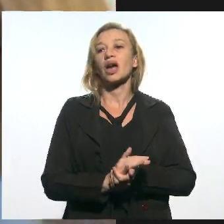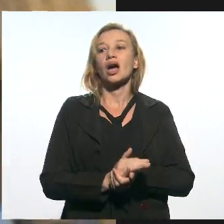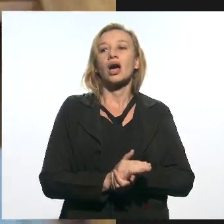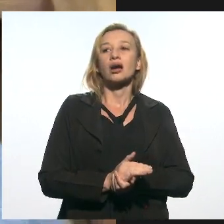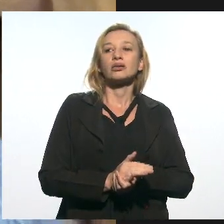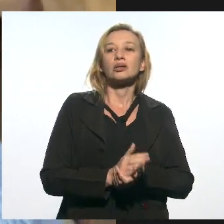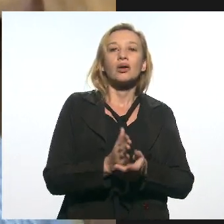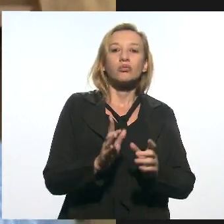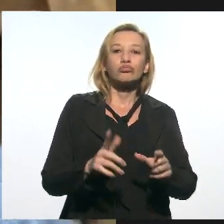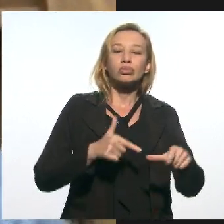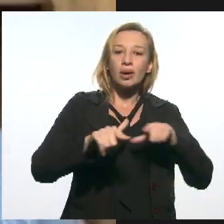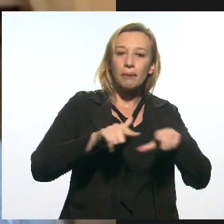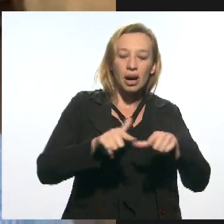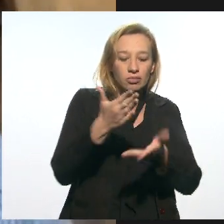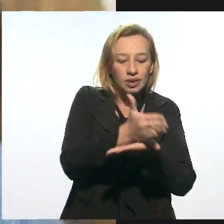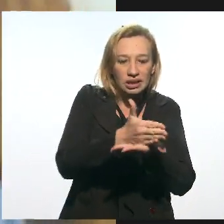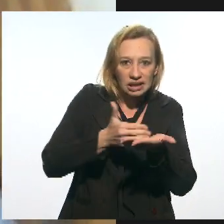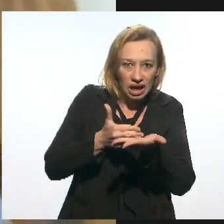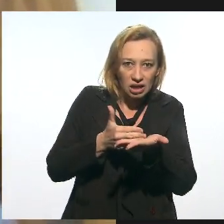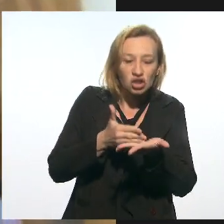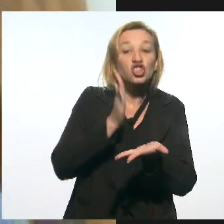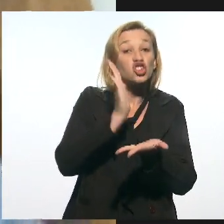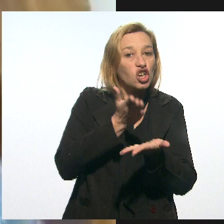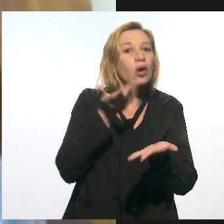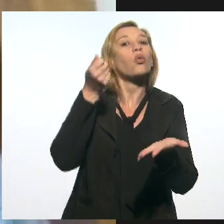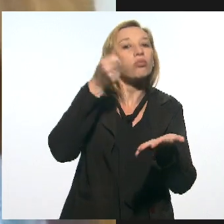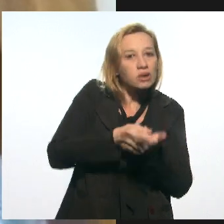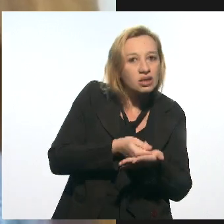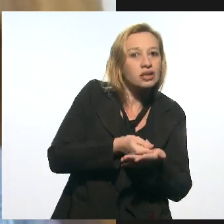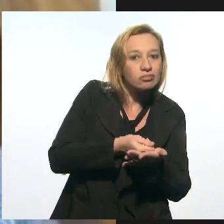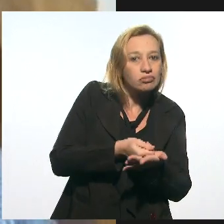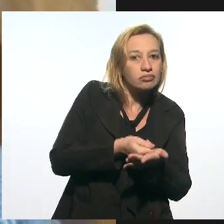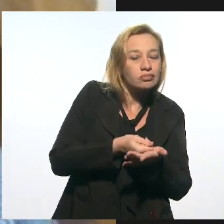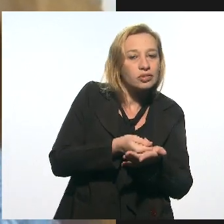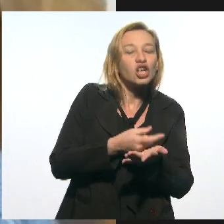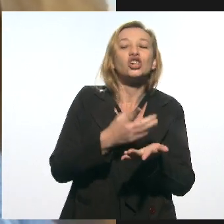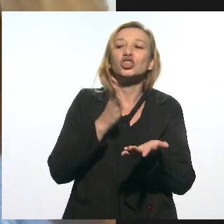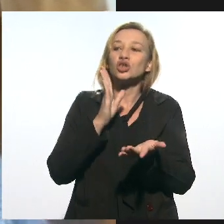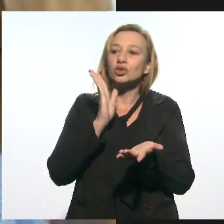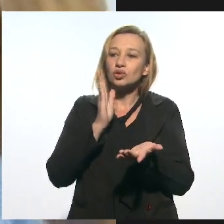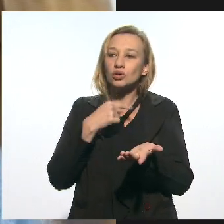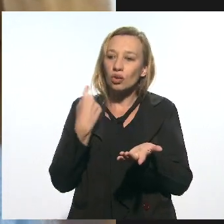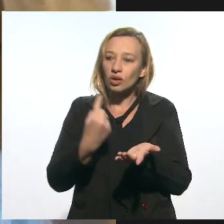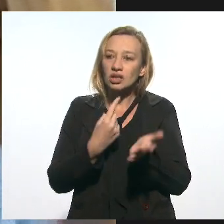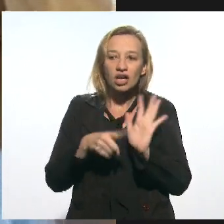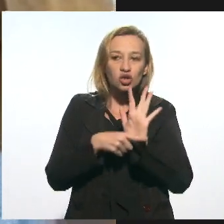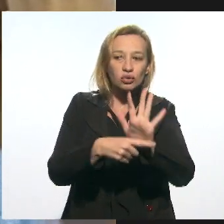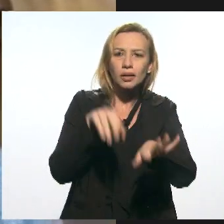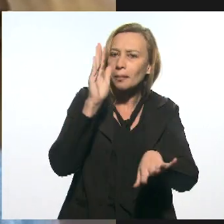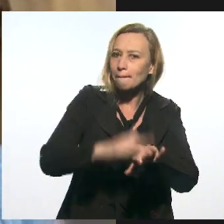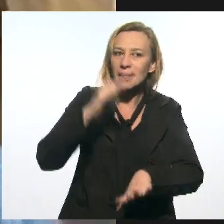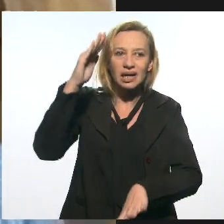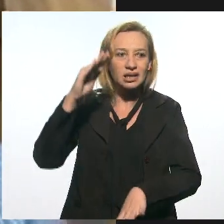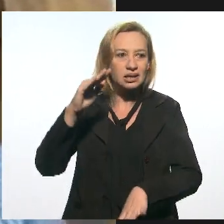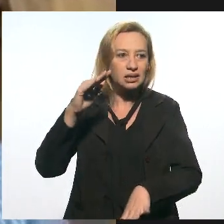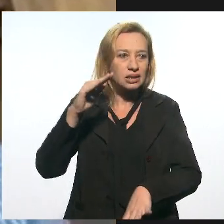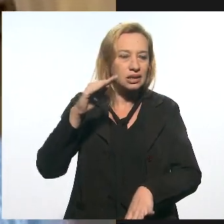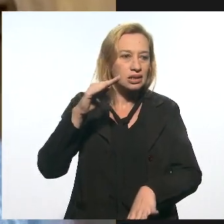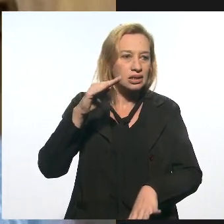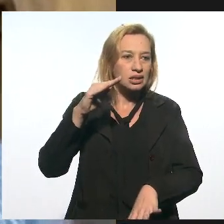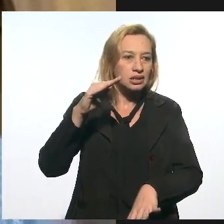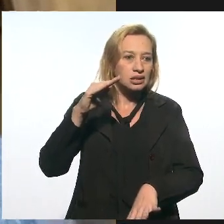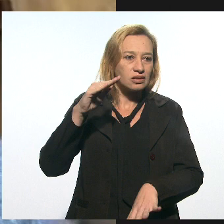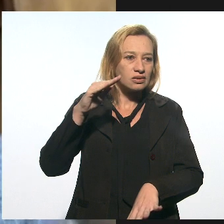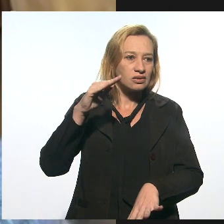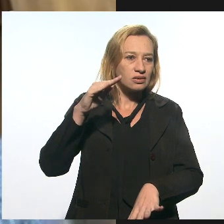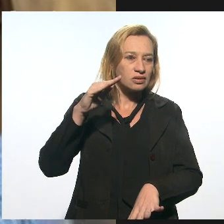dessas ações já são realizadas. A gente só corre muito mais do que morre em